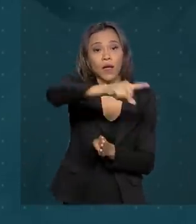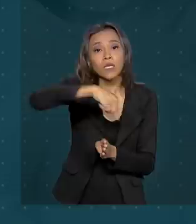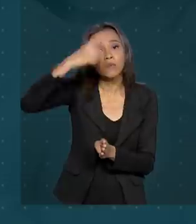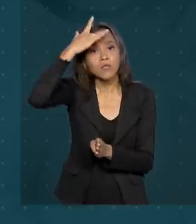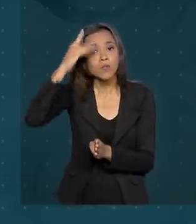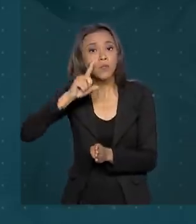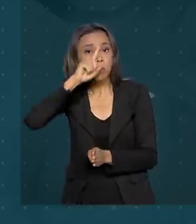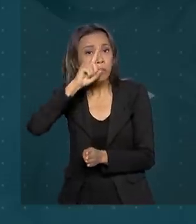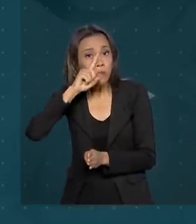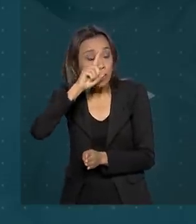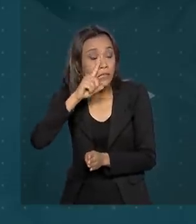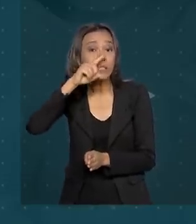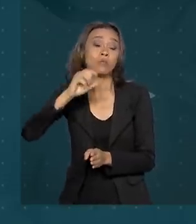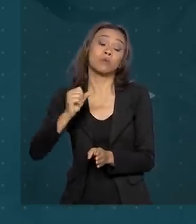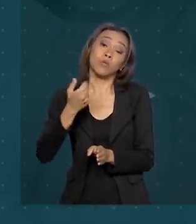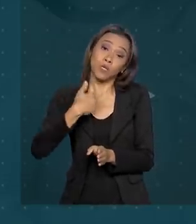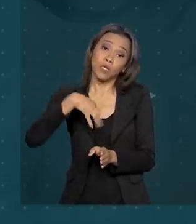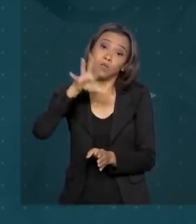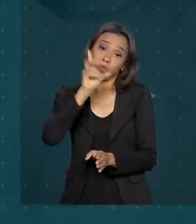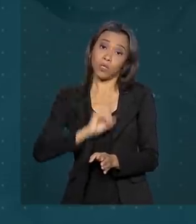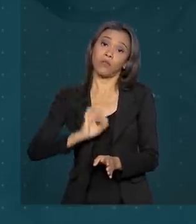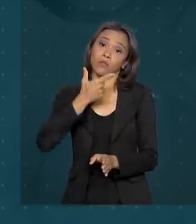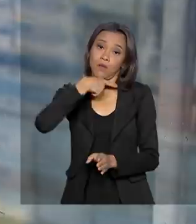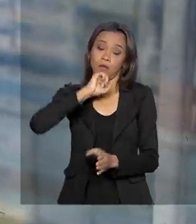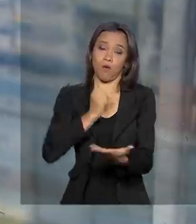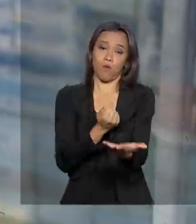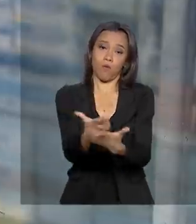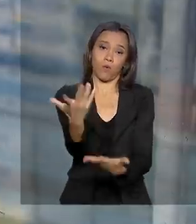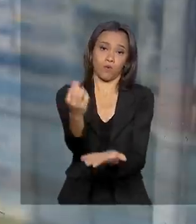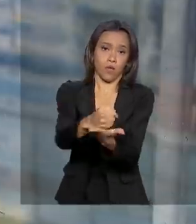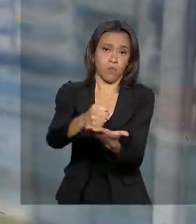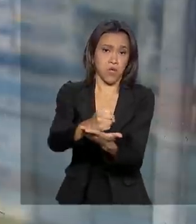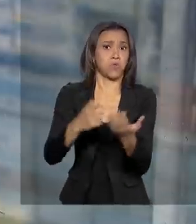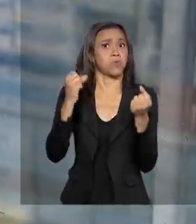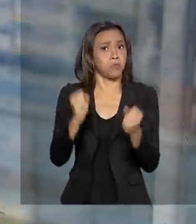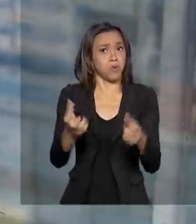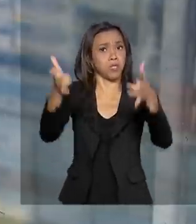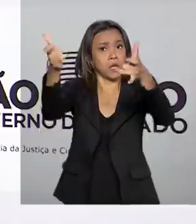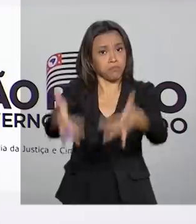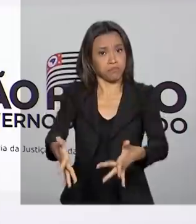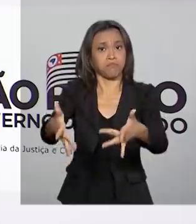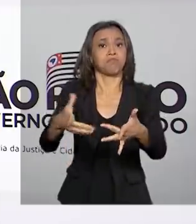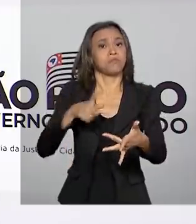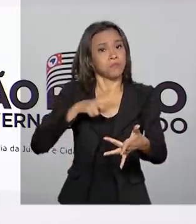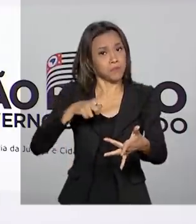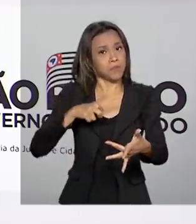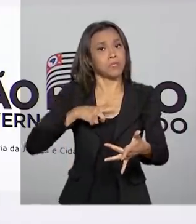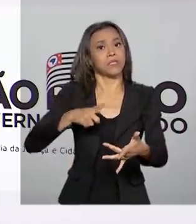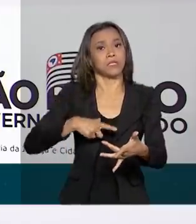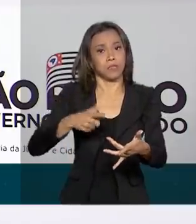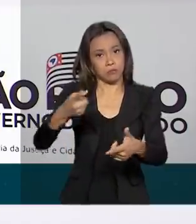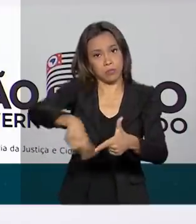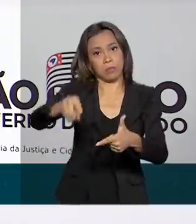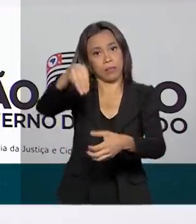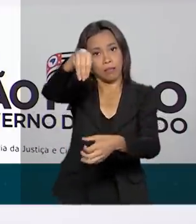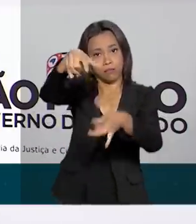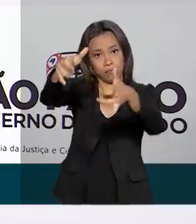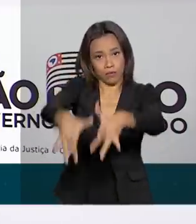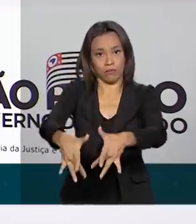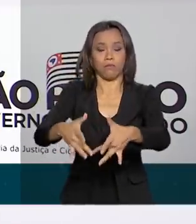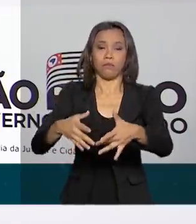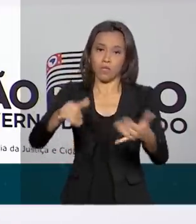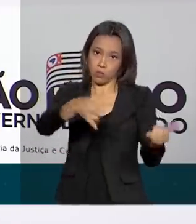sobre os riscos e direitos de quem comprou os remédios que podem estar contaminados. Tem a responsabilidade de informar